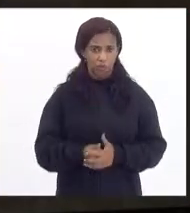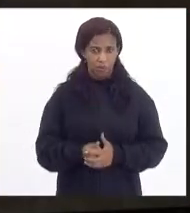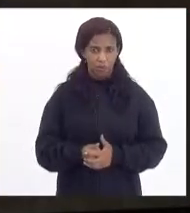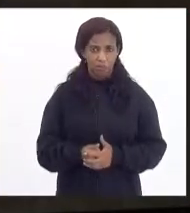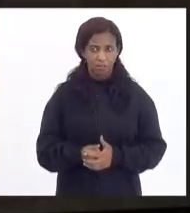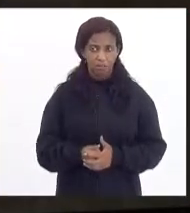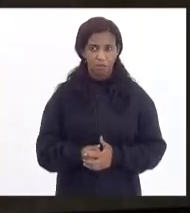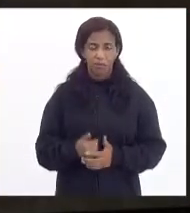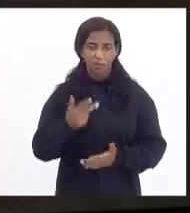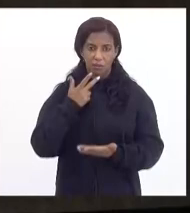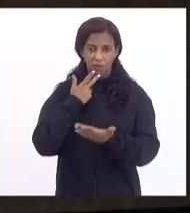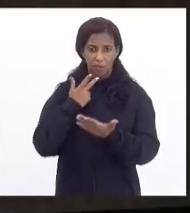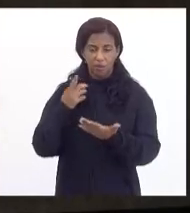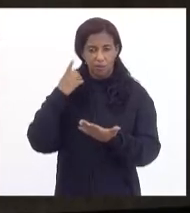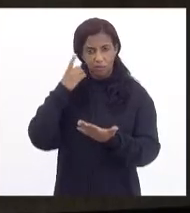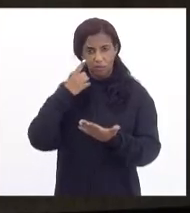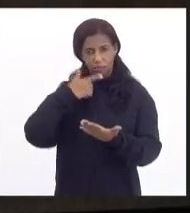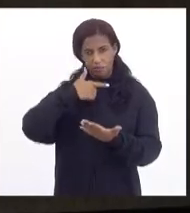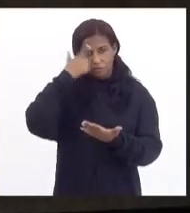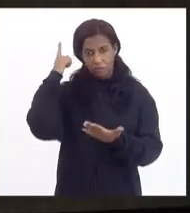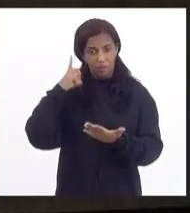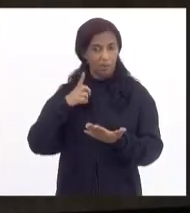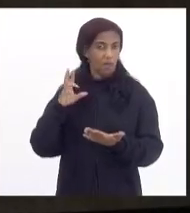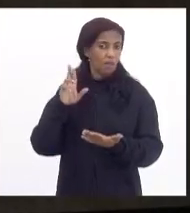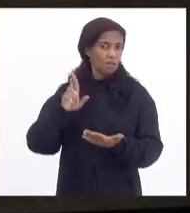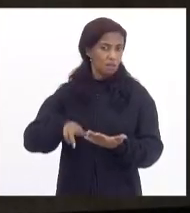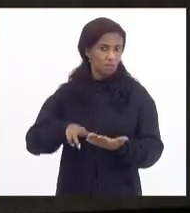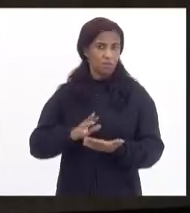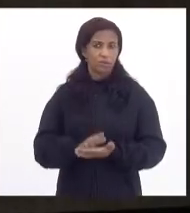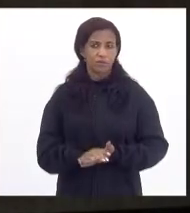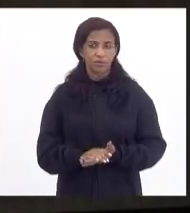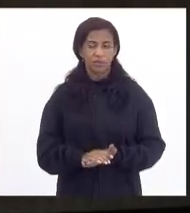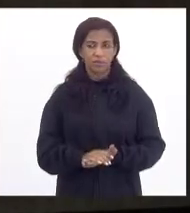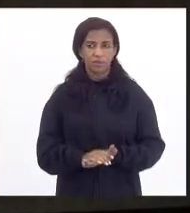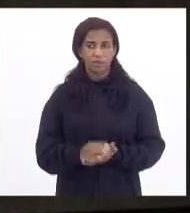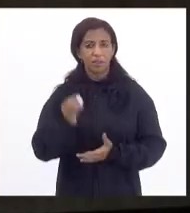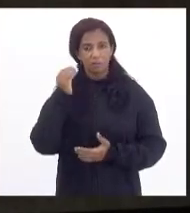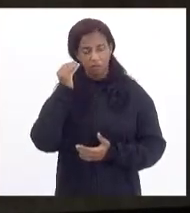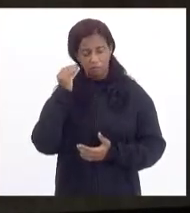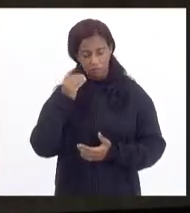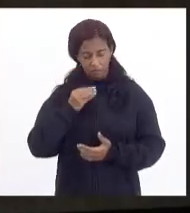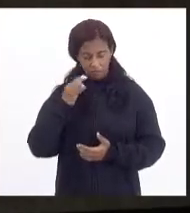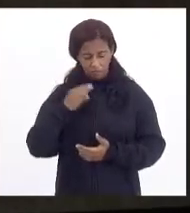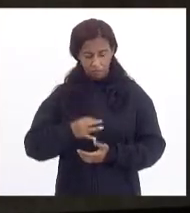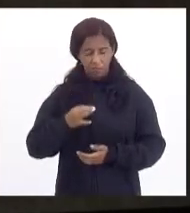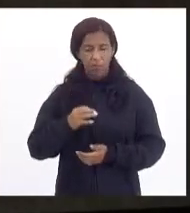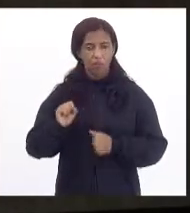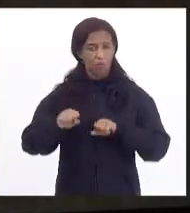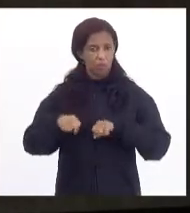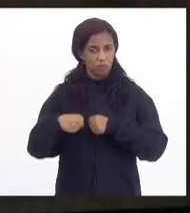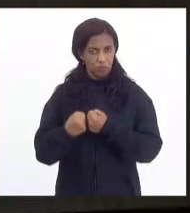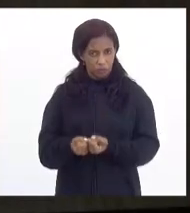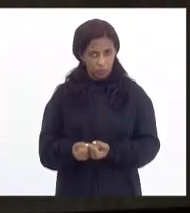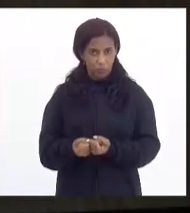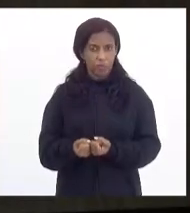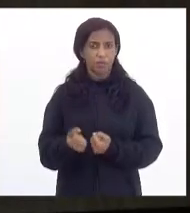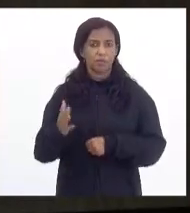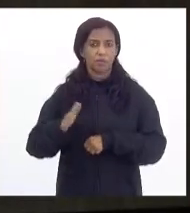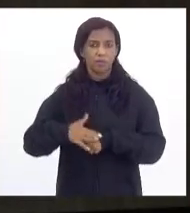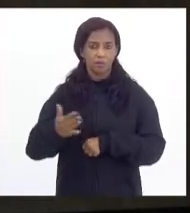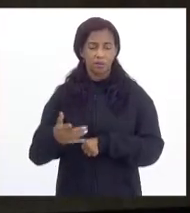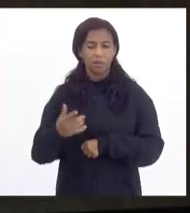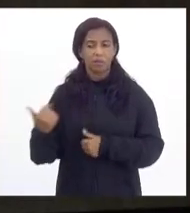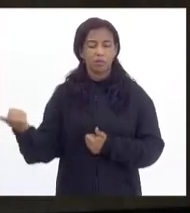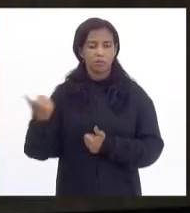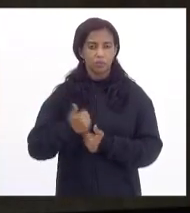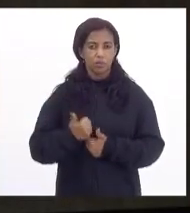Então, eu quero dizer ao deputado Luiz Paulo que ele tem razão. Assiste razão em que nós vamos nos esforçar ainda mais para